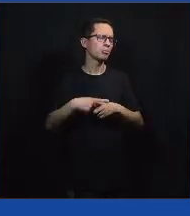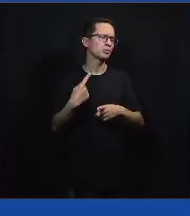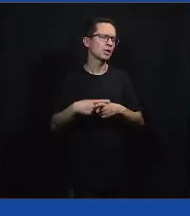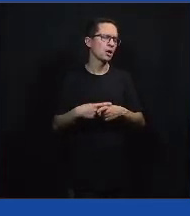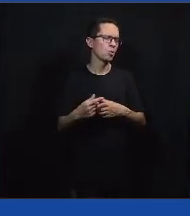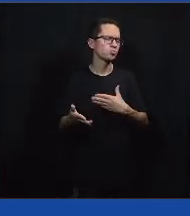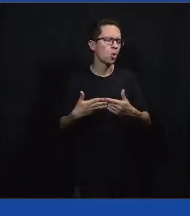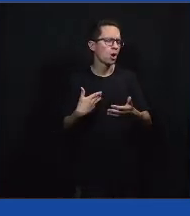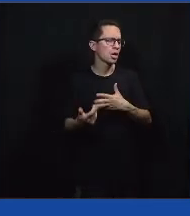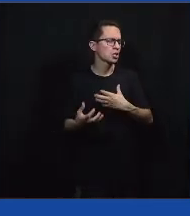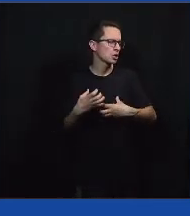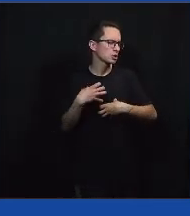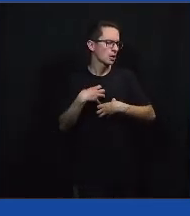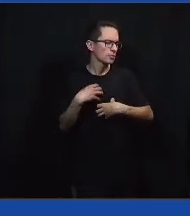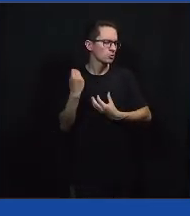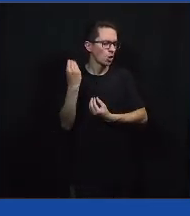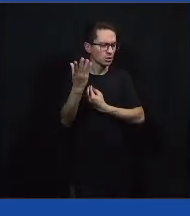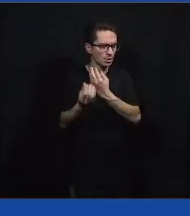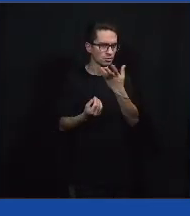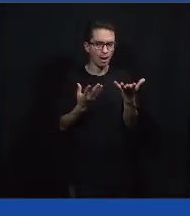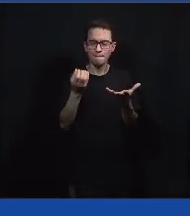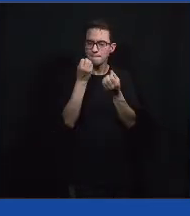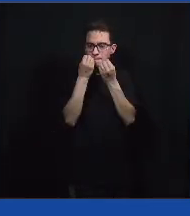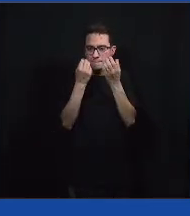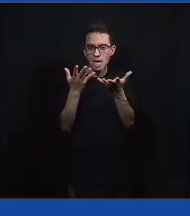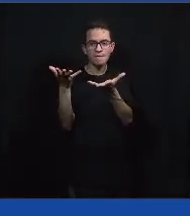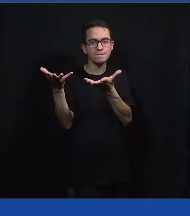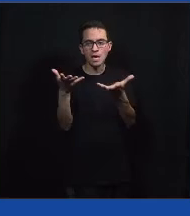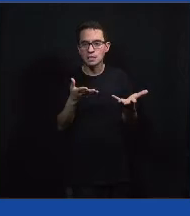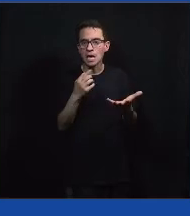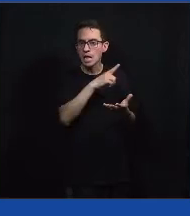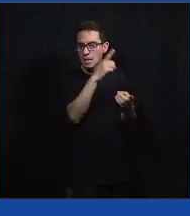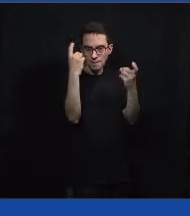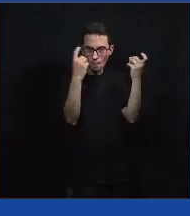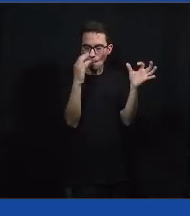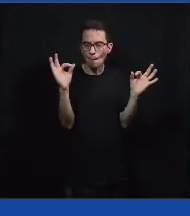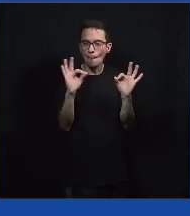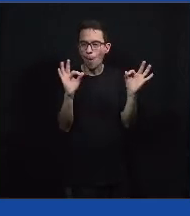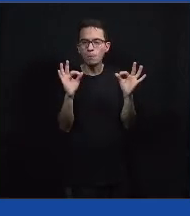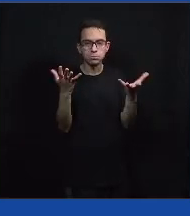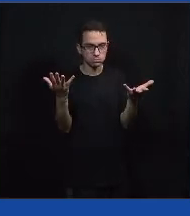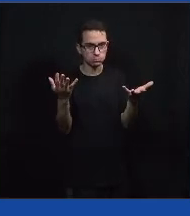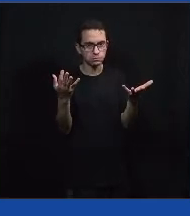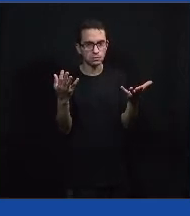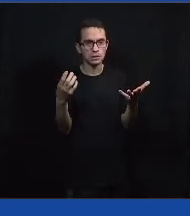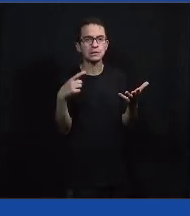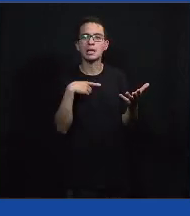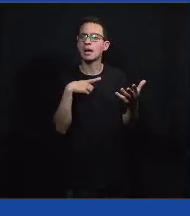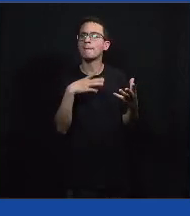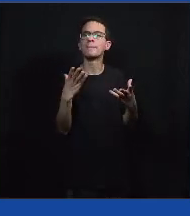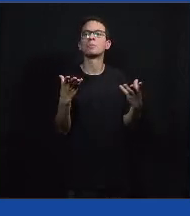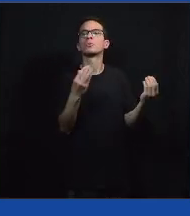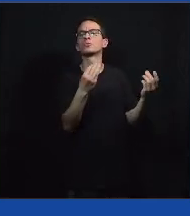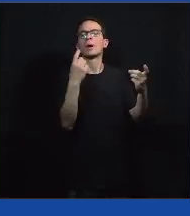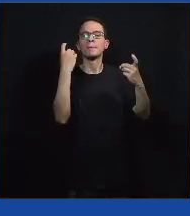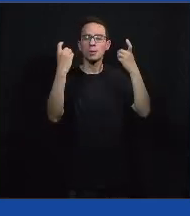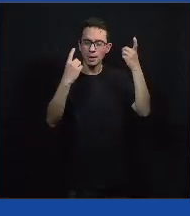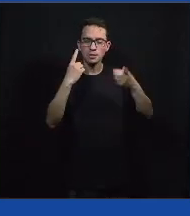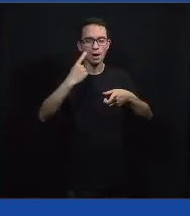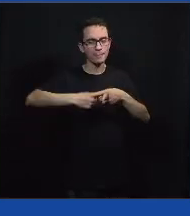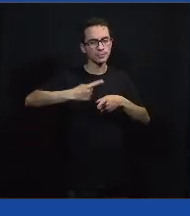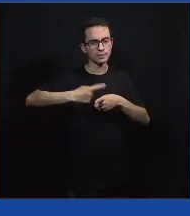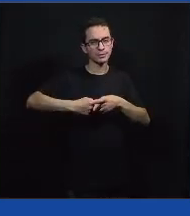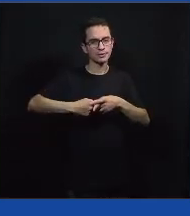contribuição é muito bem-vinda, porque não é que eles não estejam preocupados, eles estão extremamente preocupados, então, realmente,